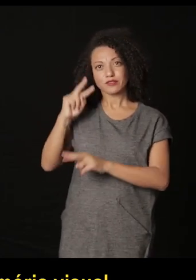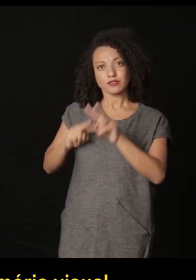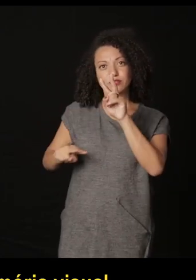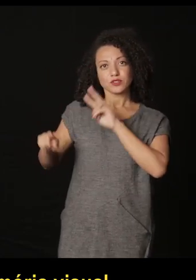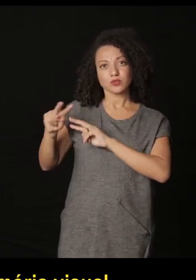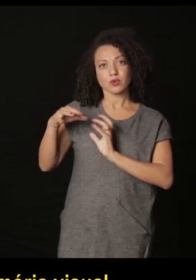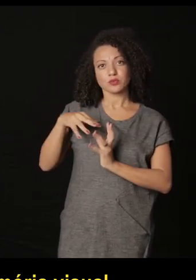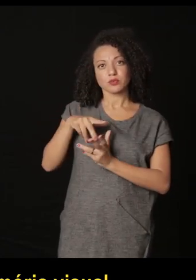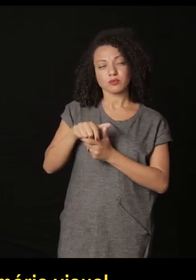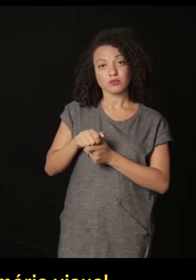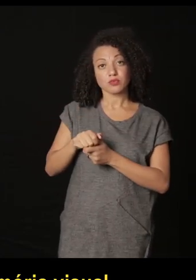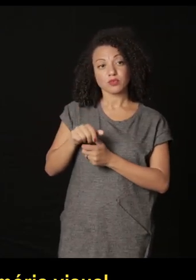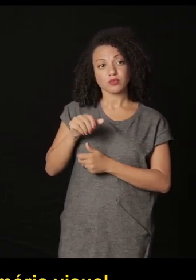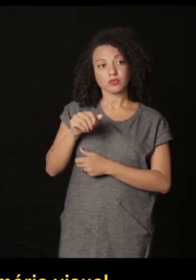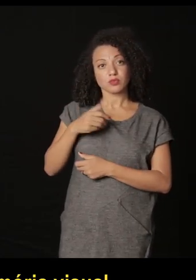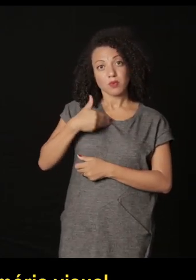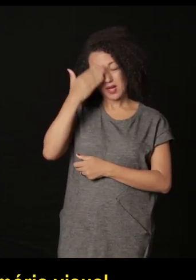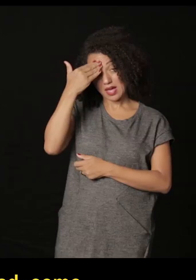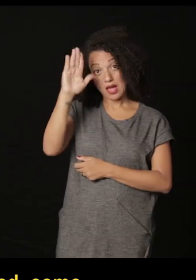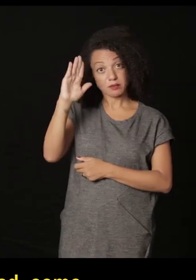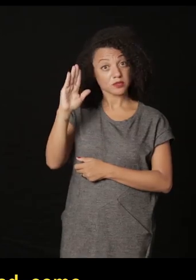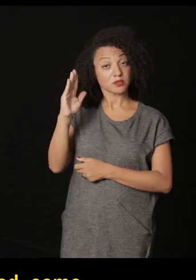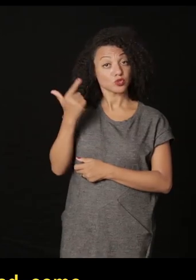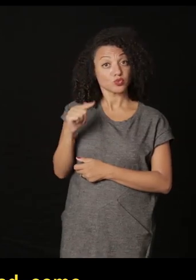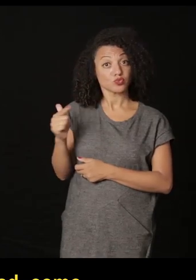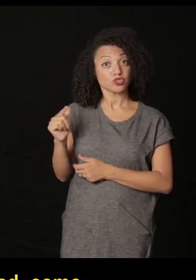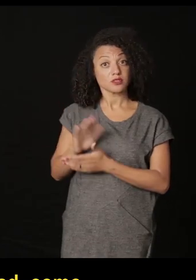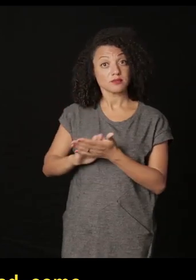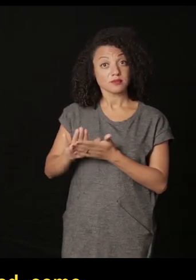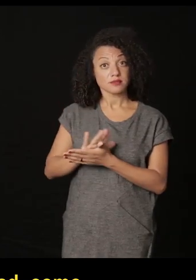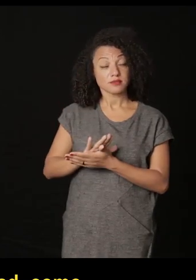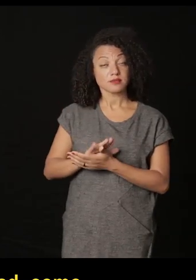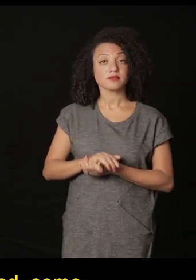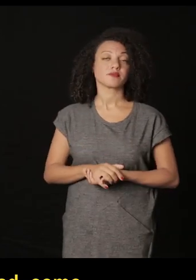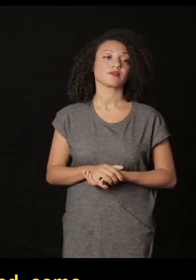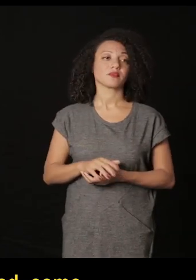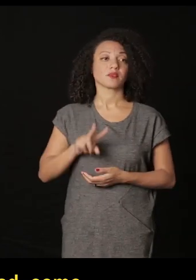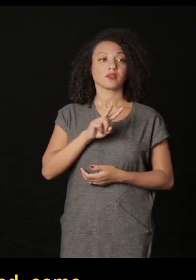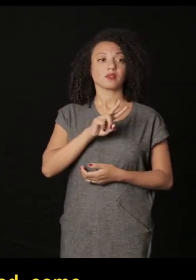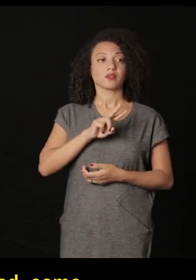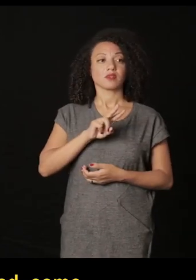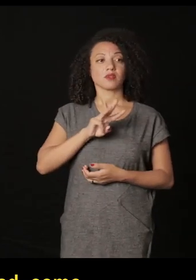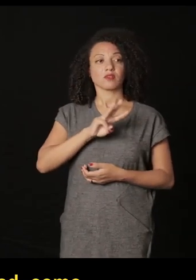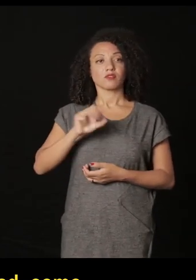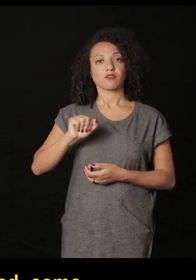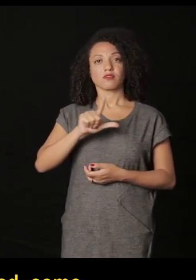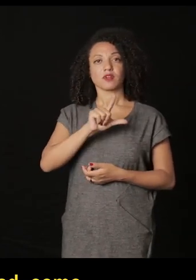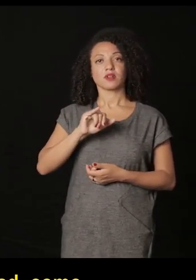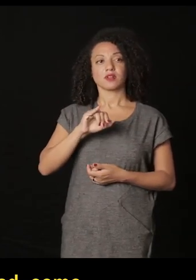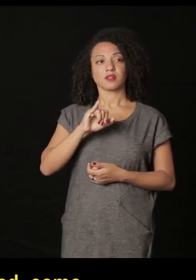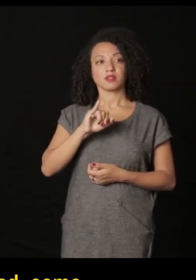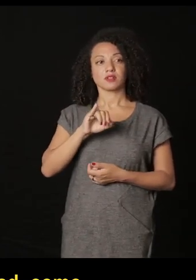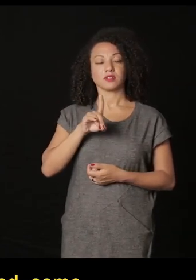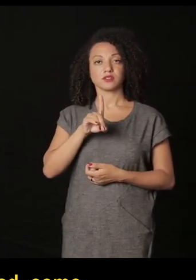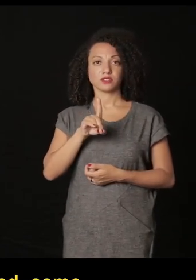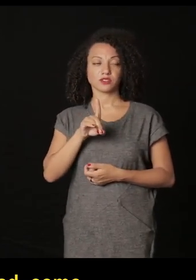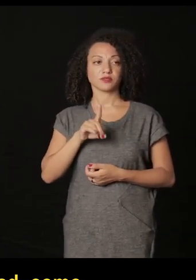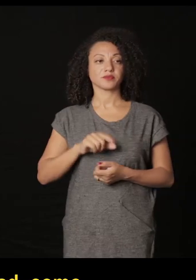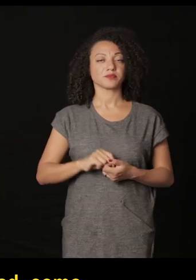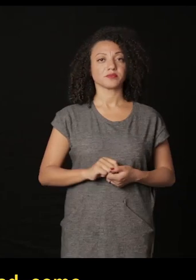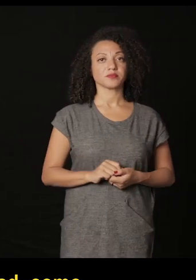mundo árabe que não existiu antes e muitos deles como Valirat como